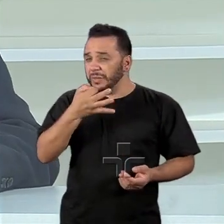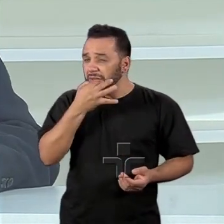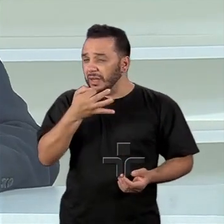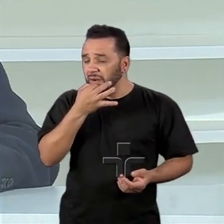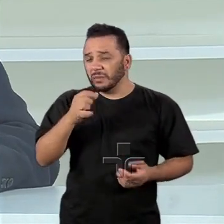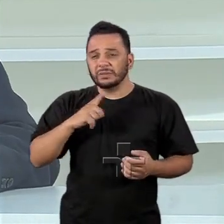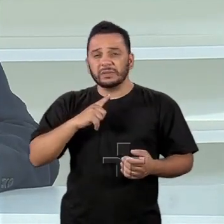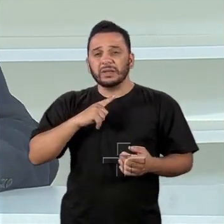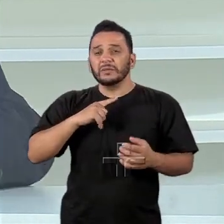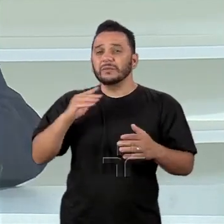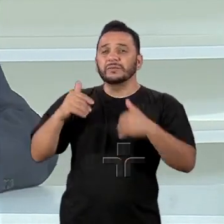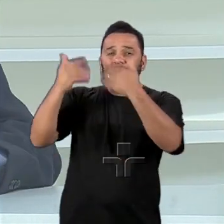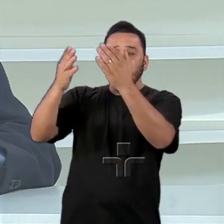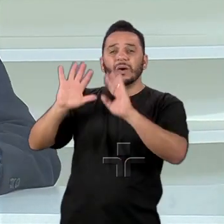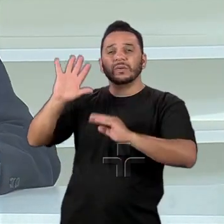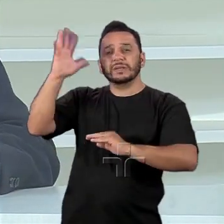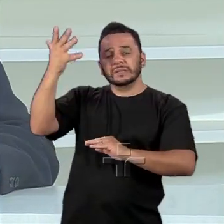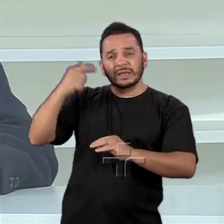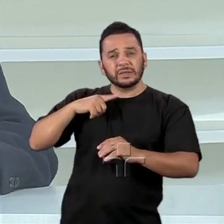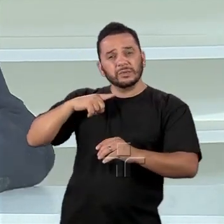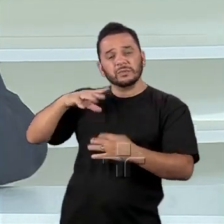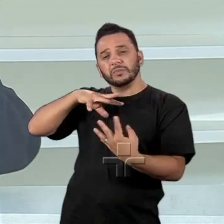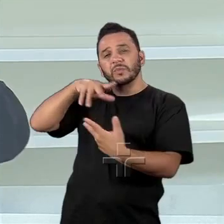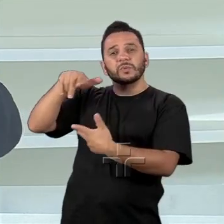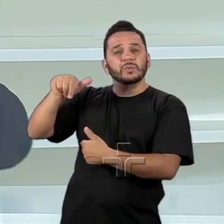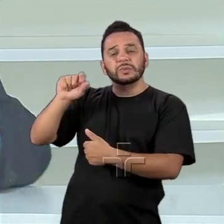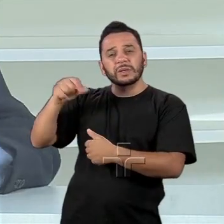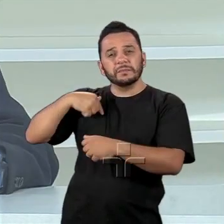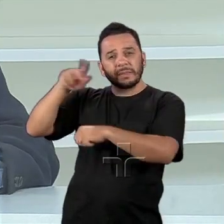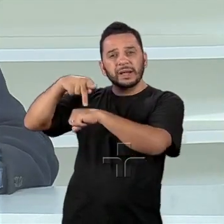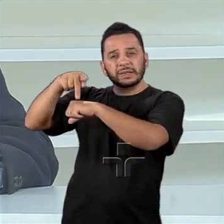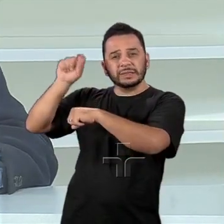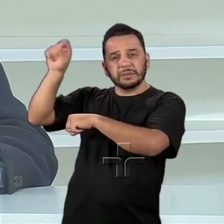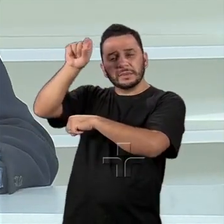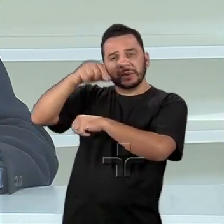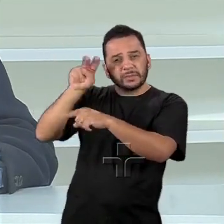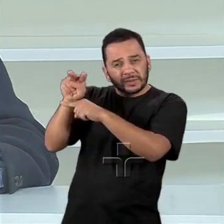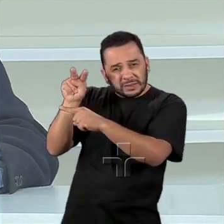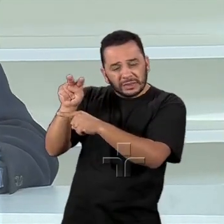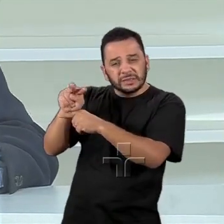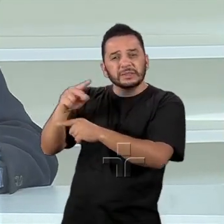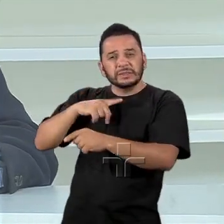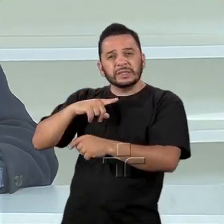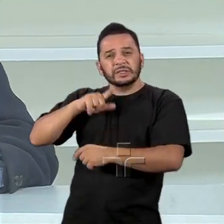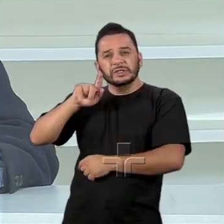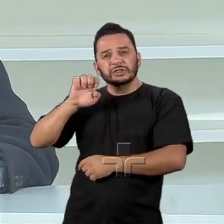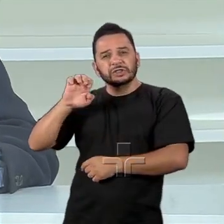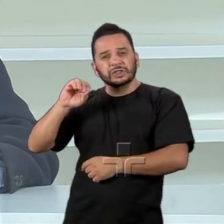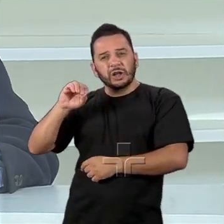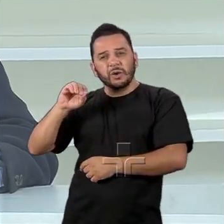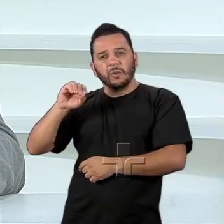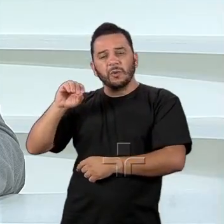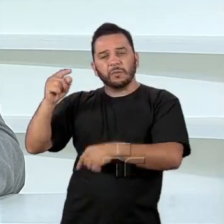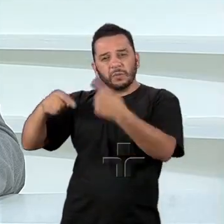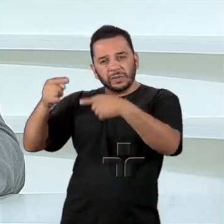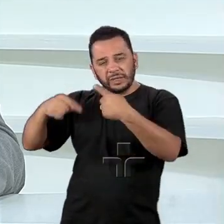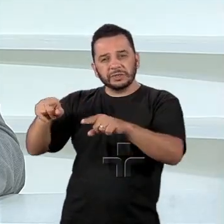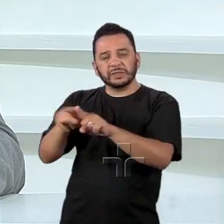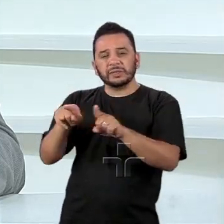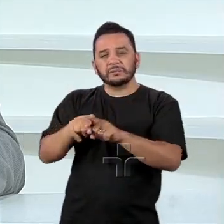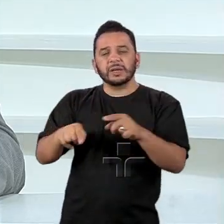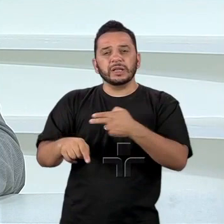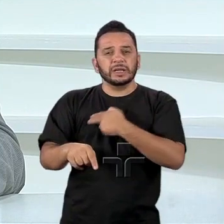tudo o que está acontecendo no mundo, o protecionismo, a nova geopolítica, emergência da China, como é que o Brasil se situa